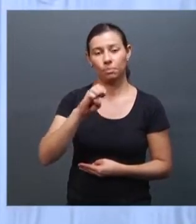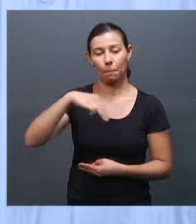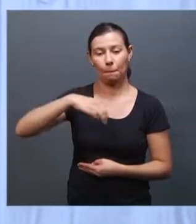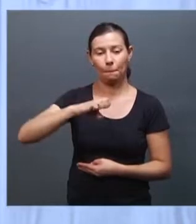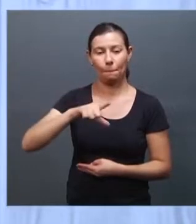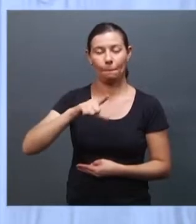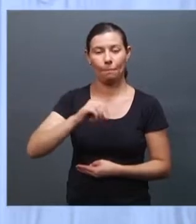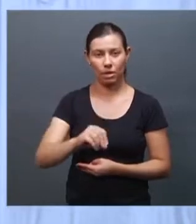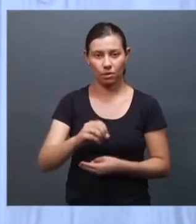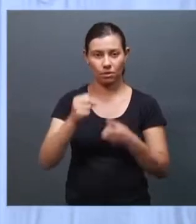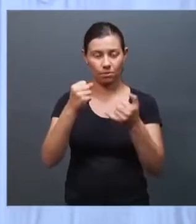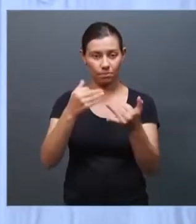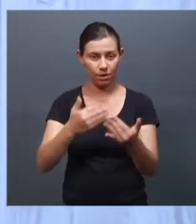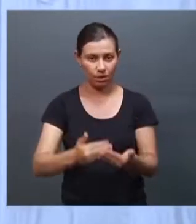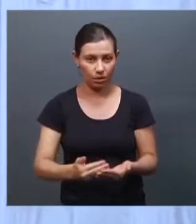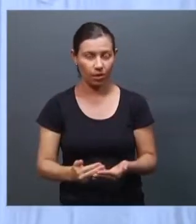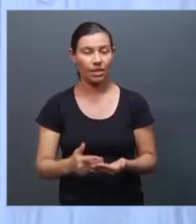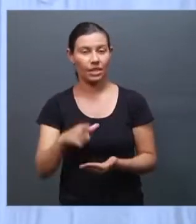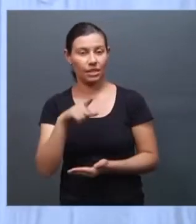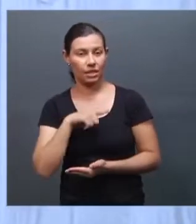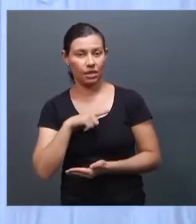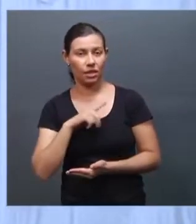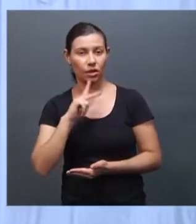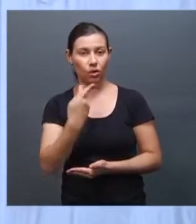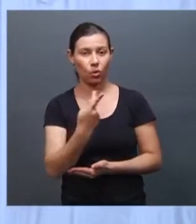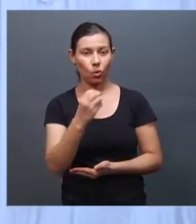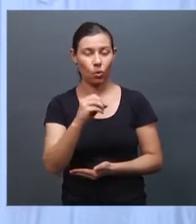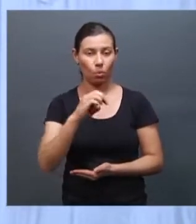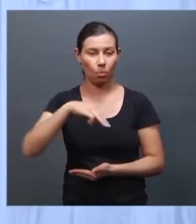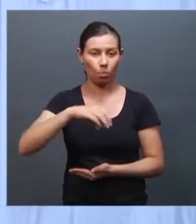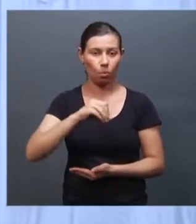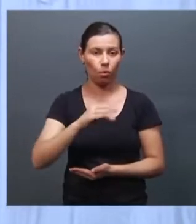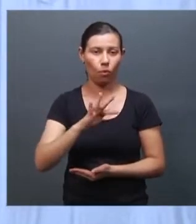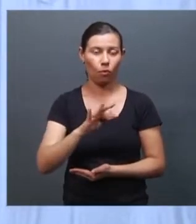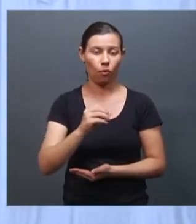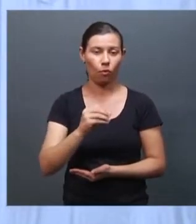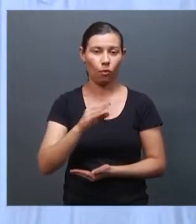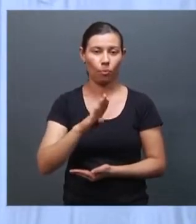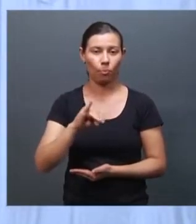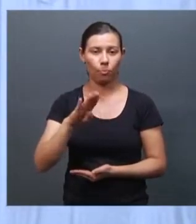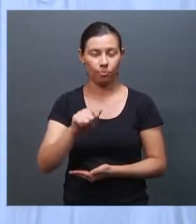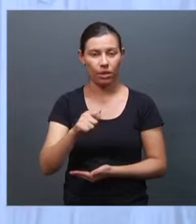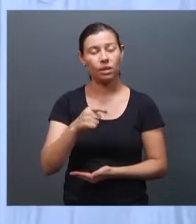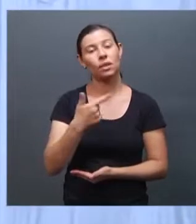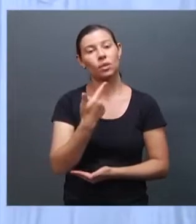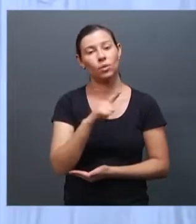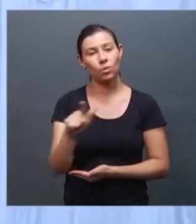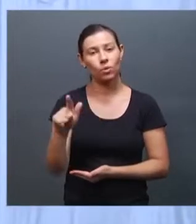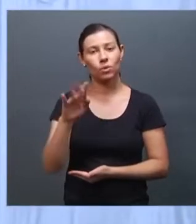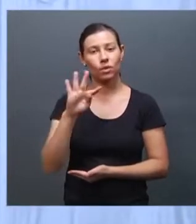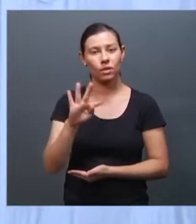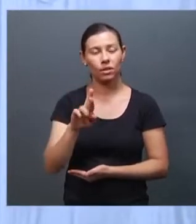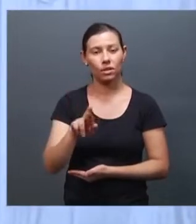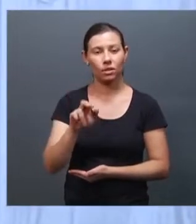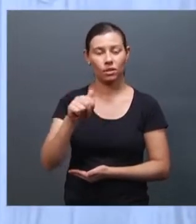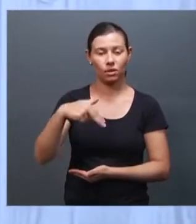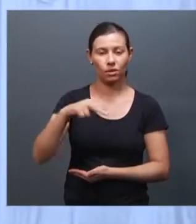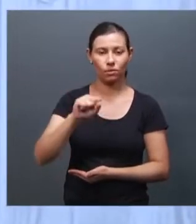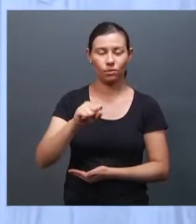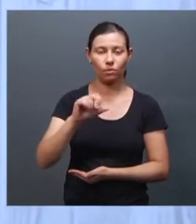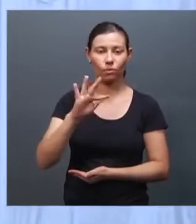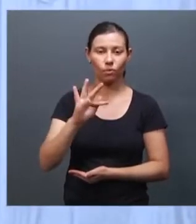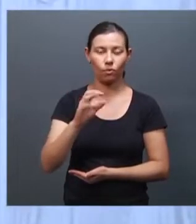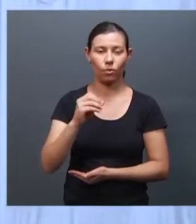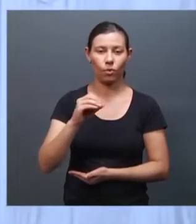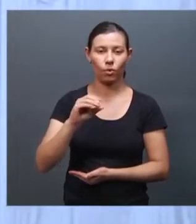transfobia no conceito de racismo. E a gente tem, na lei de crime racial, por exemplo, a injúria, são